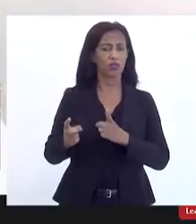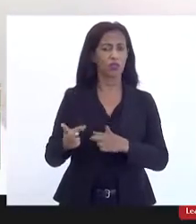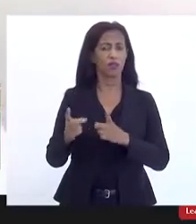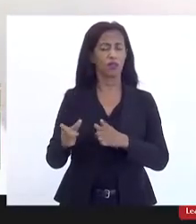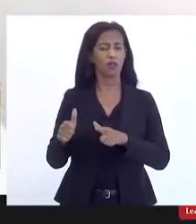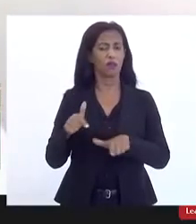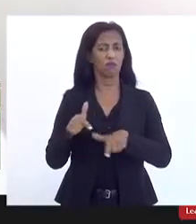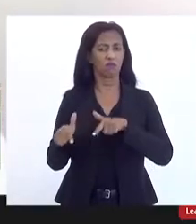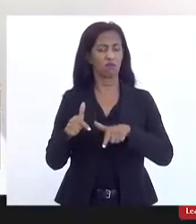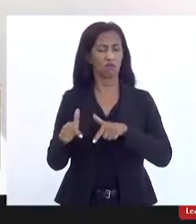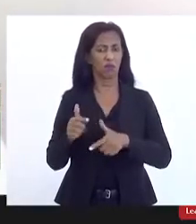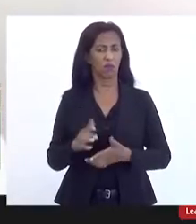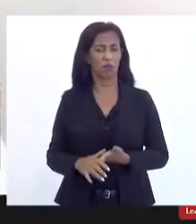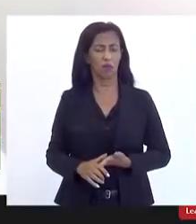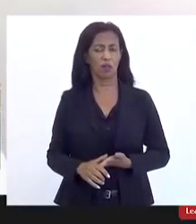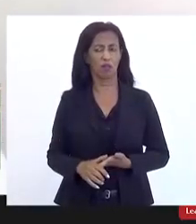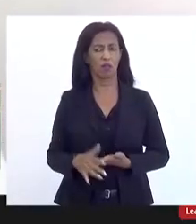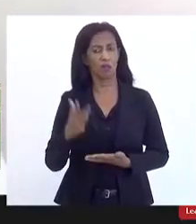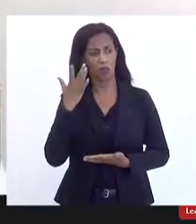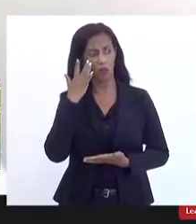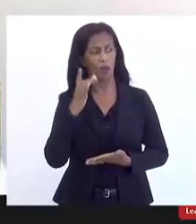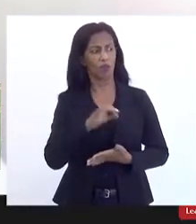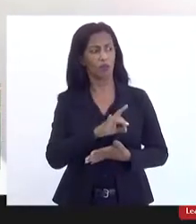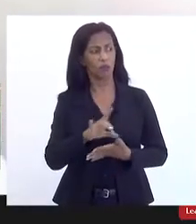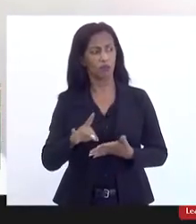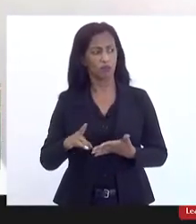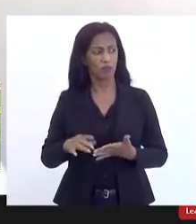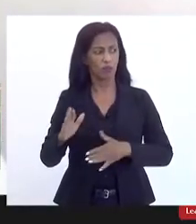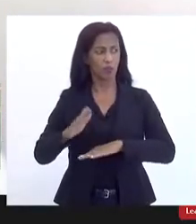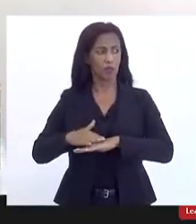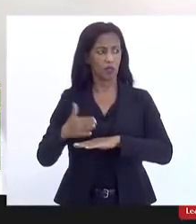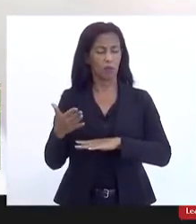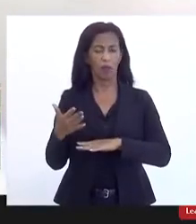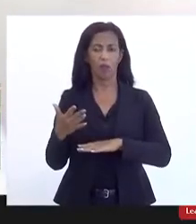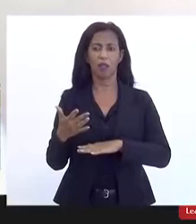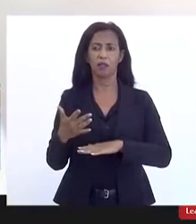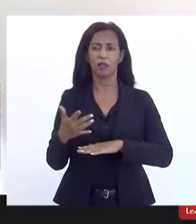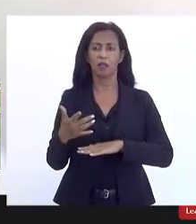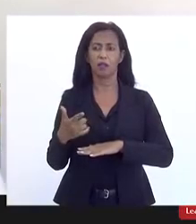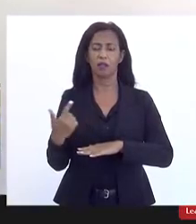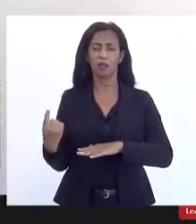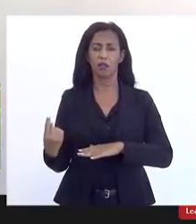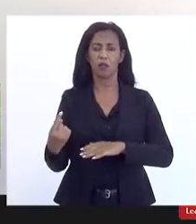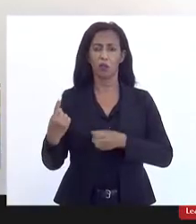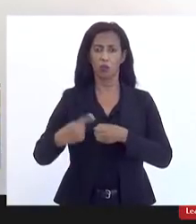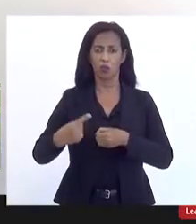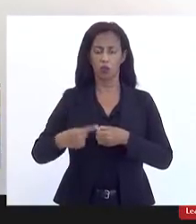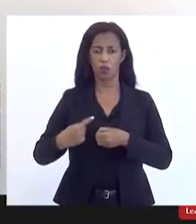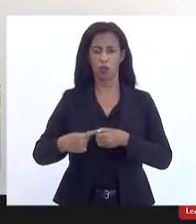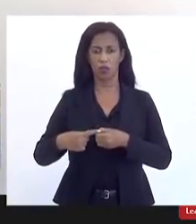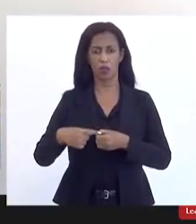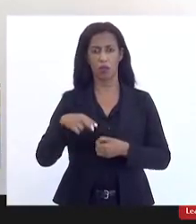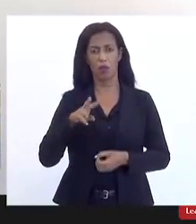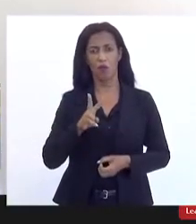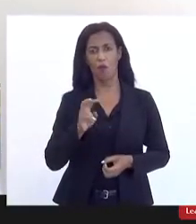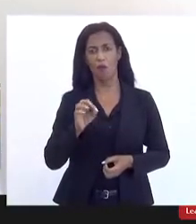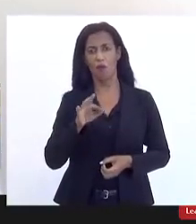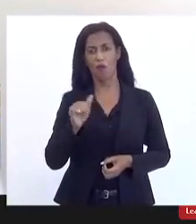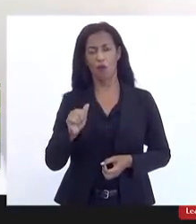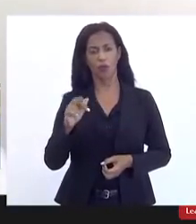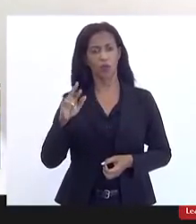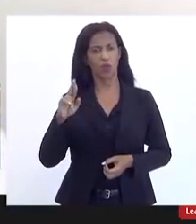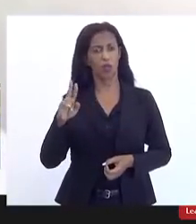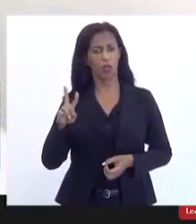serviço que eu acho que esse é um elemento que mais detidamente no município de Volta Redonda é de grande interesse